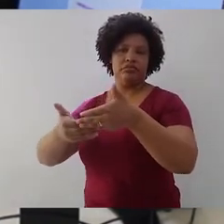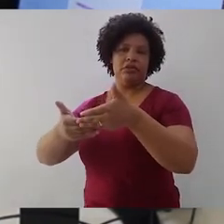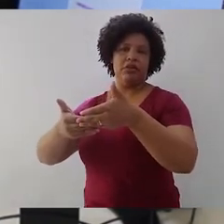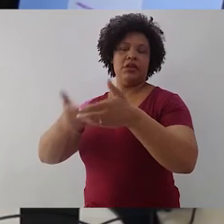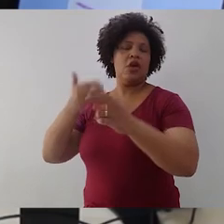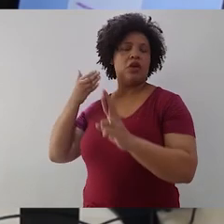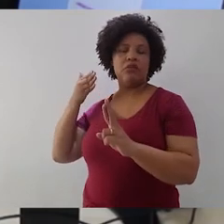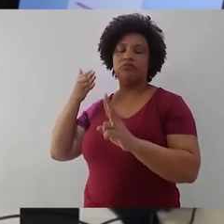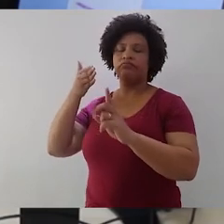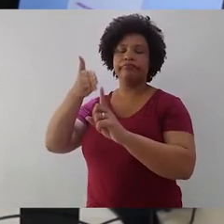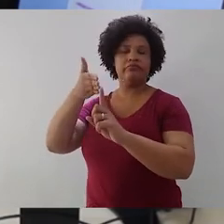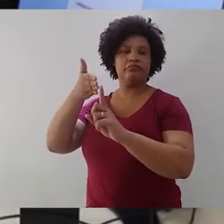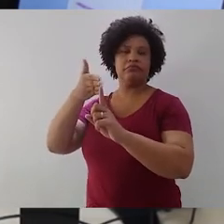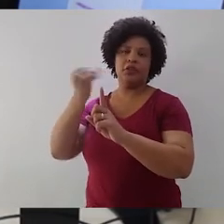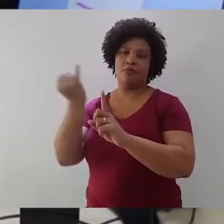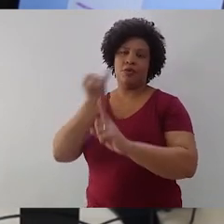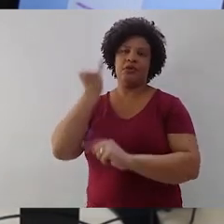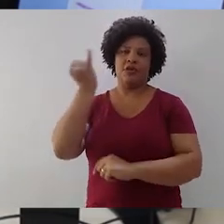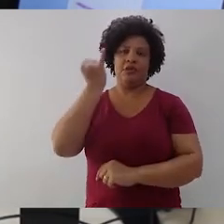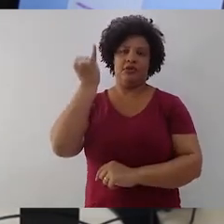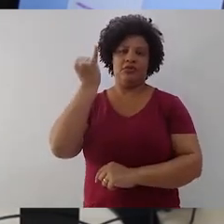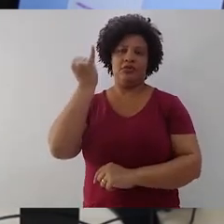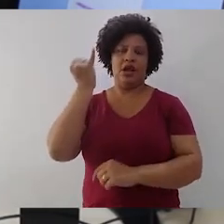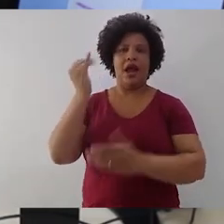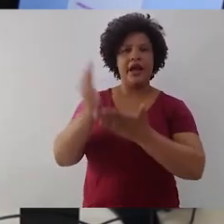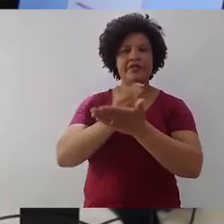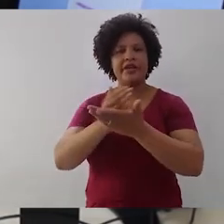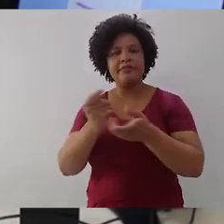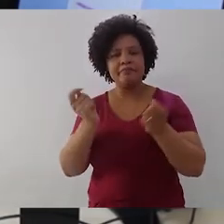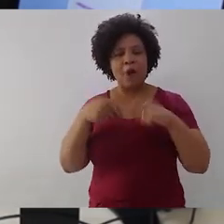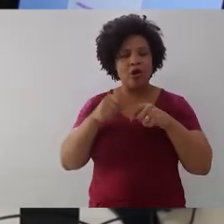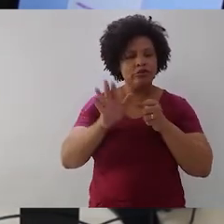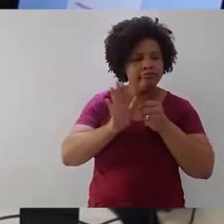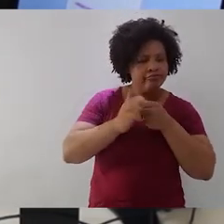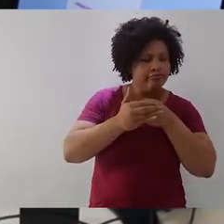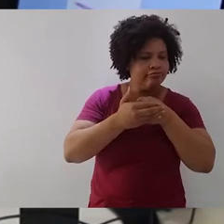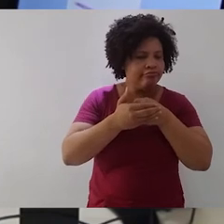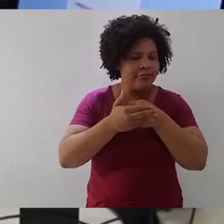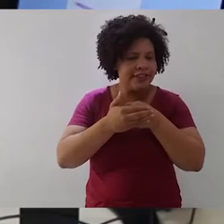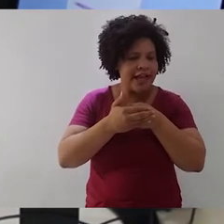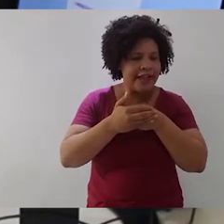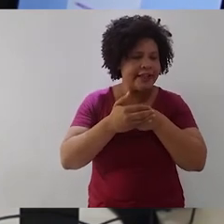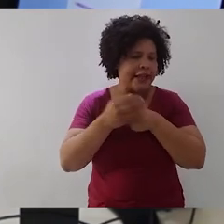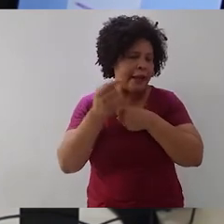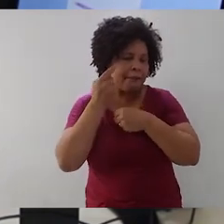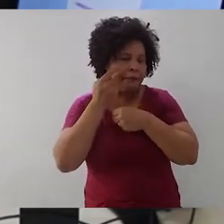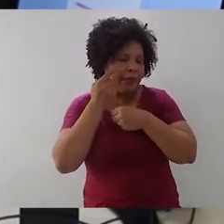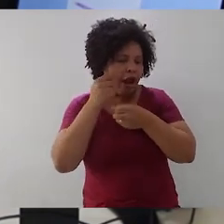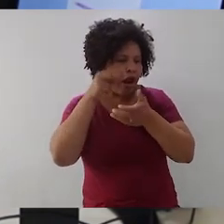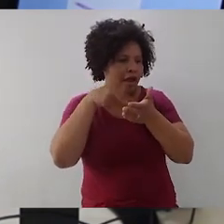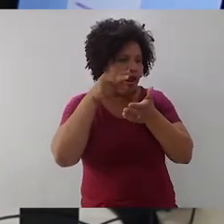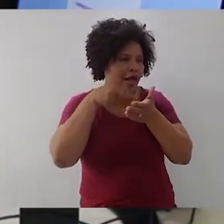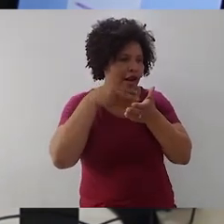Eu tenho que saber ser um tanto quanto obscuro até ser absolutamente claro. Um bom escritor